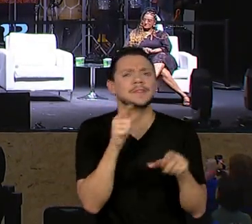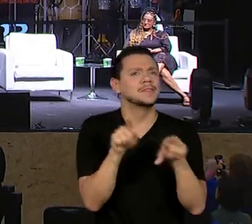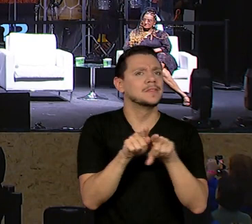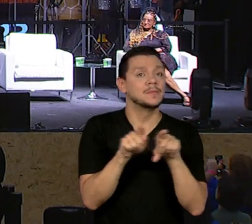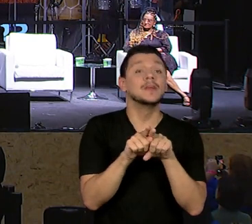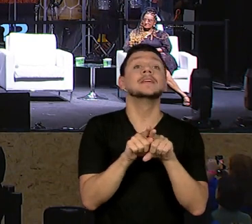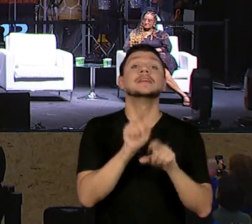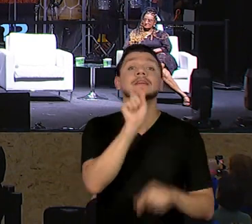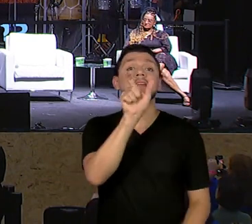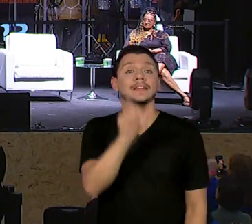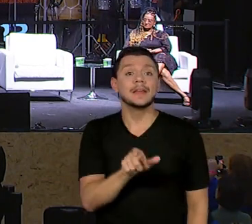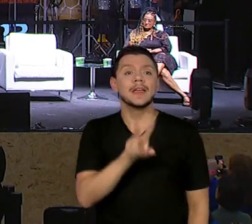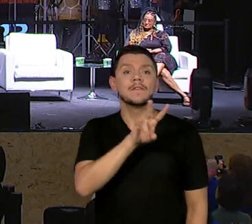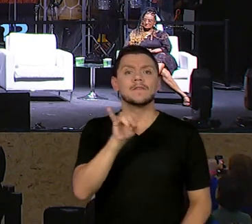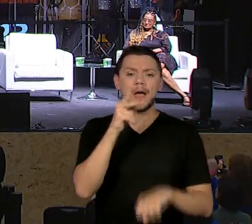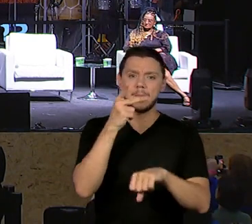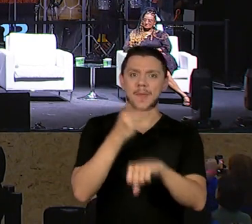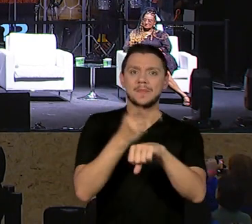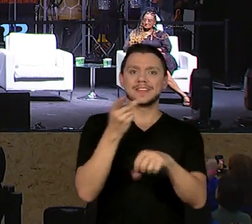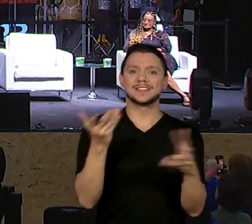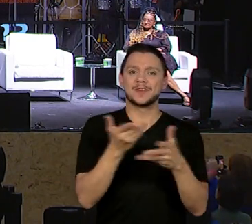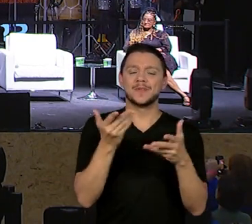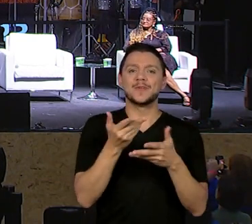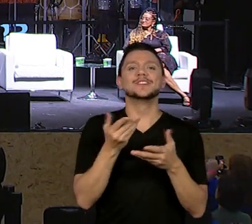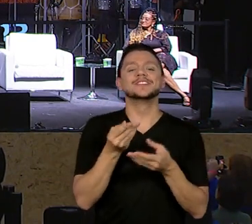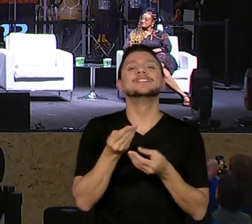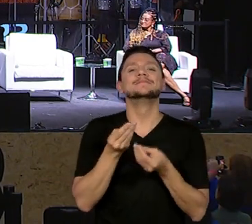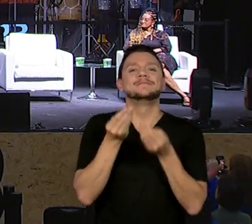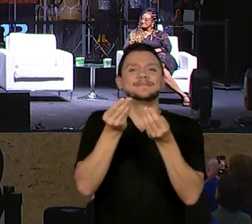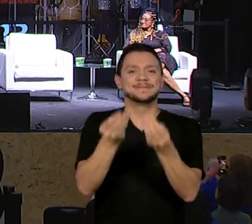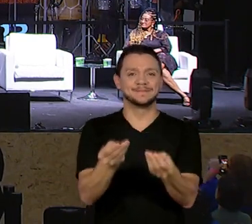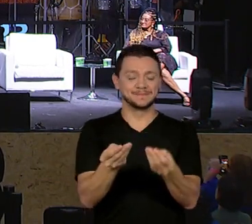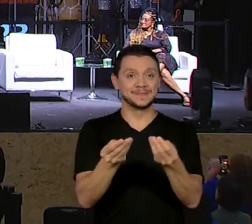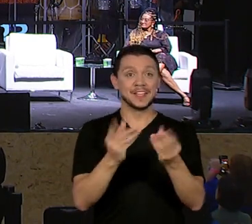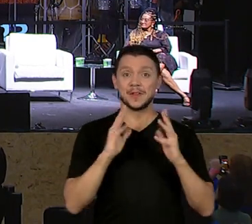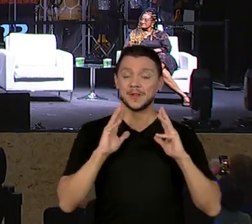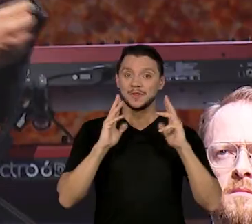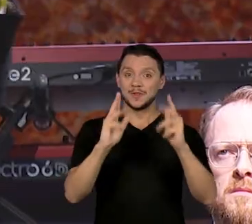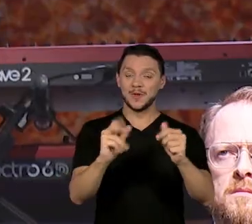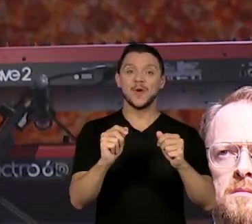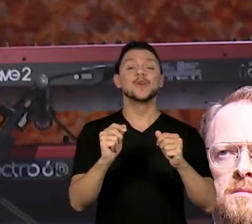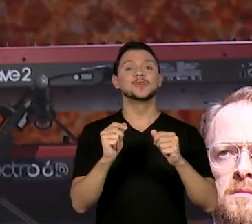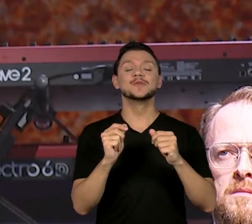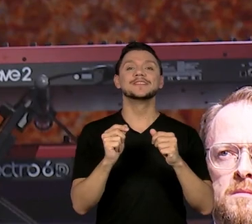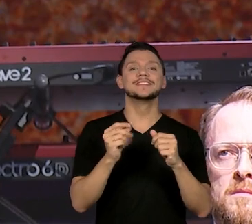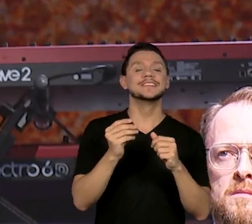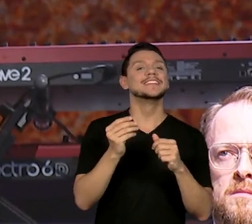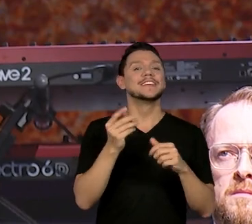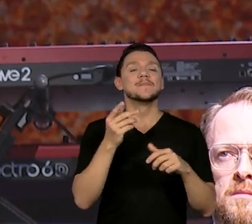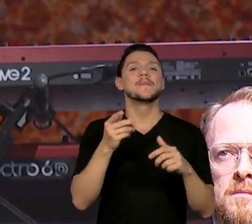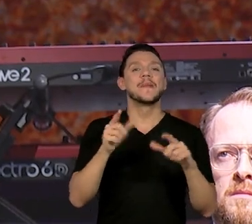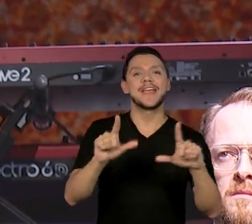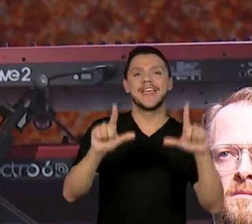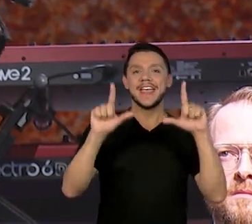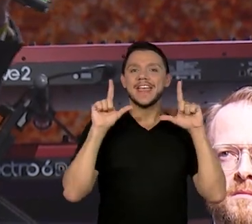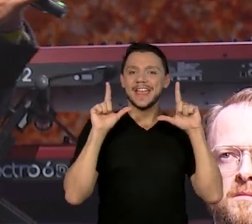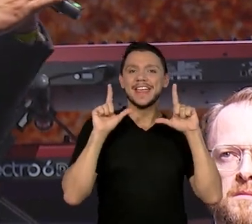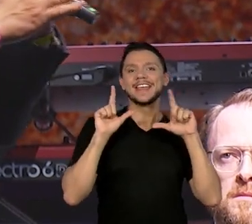premiação aqui hoje. A todos aqueles que estão concorrendo ao educador em destaque,